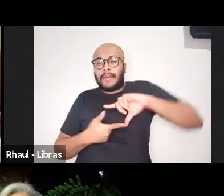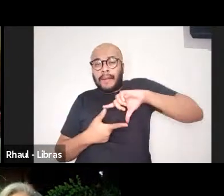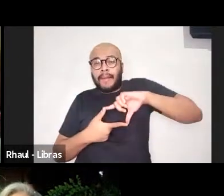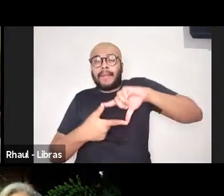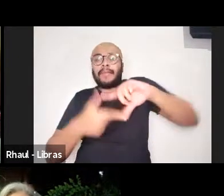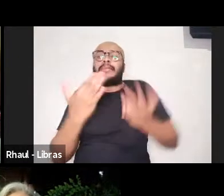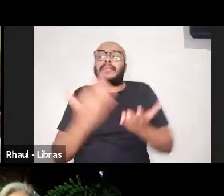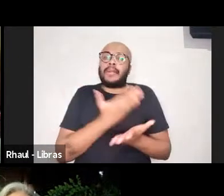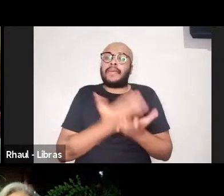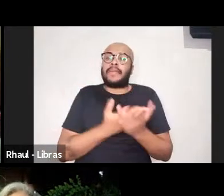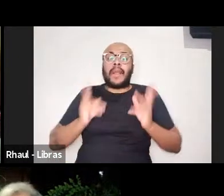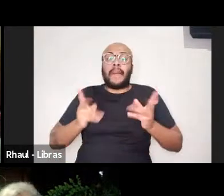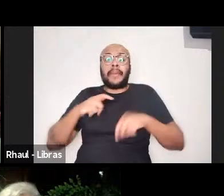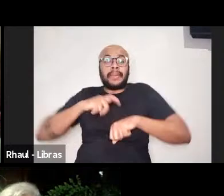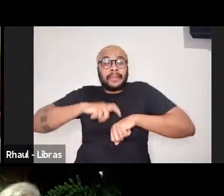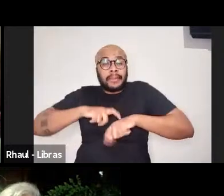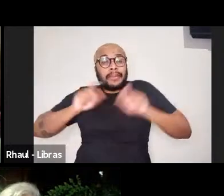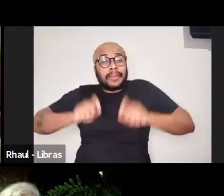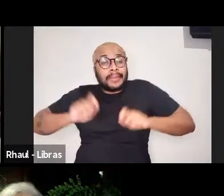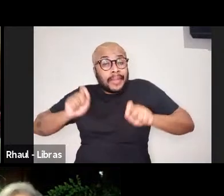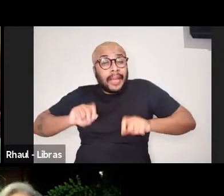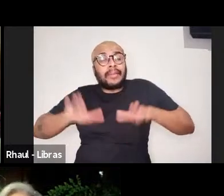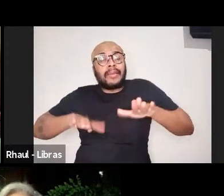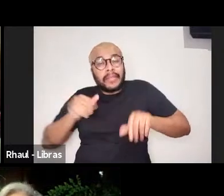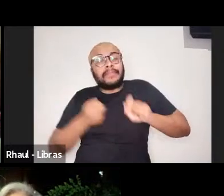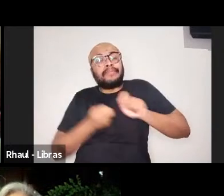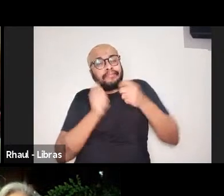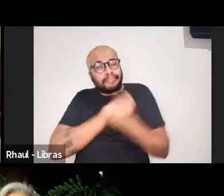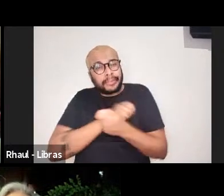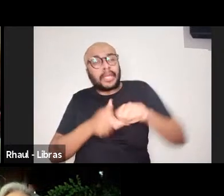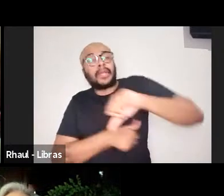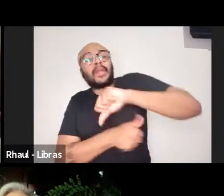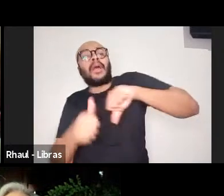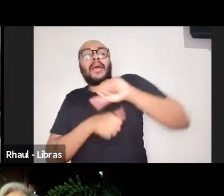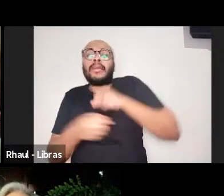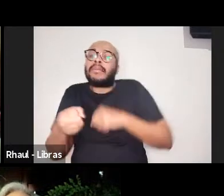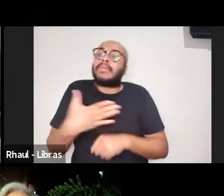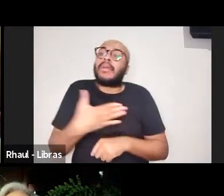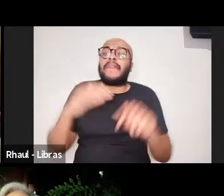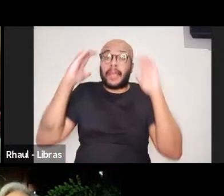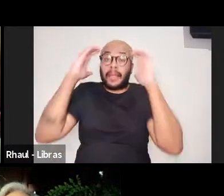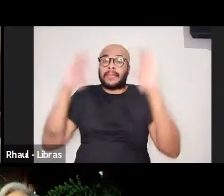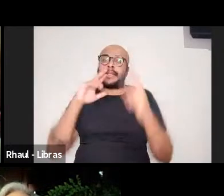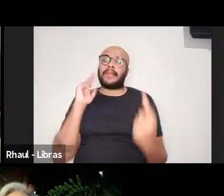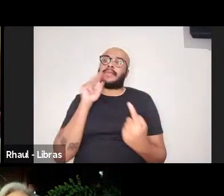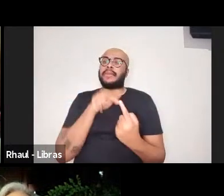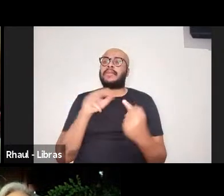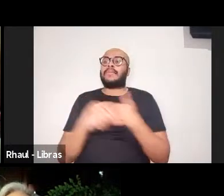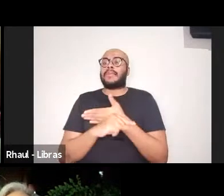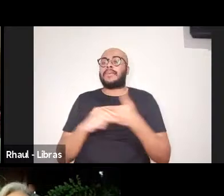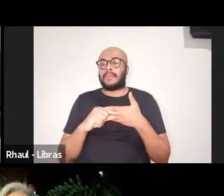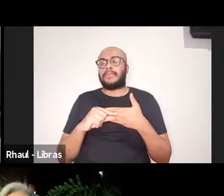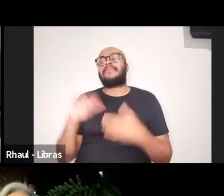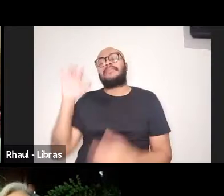de pensar possíveis atualizações respeitando o referencial teórico do autor.